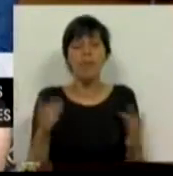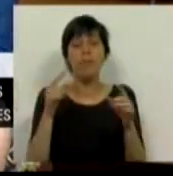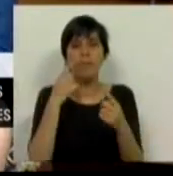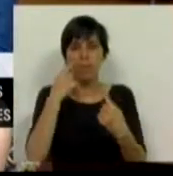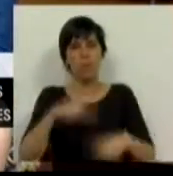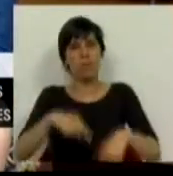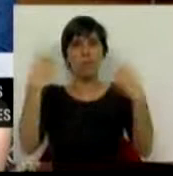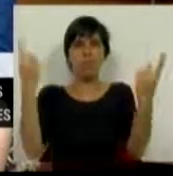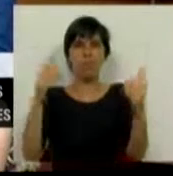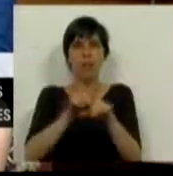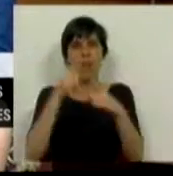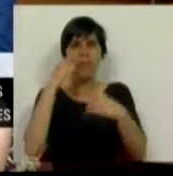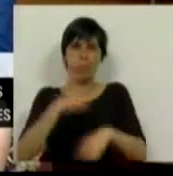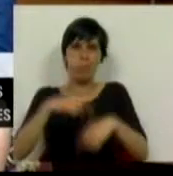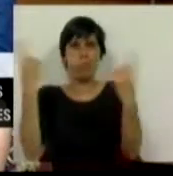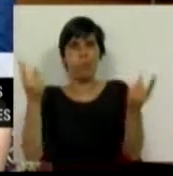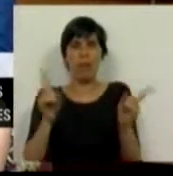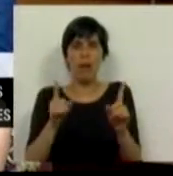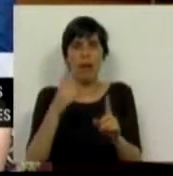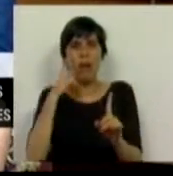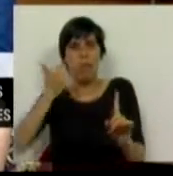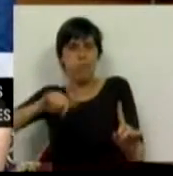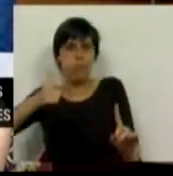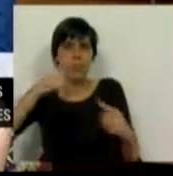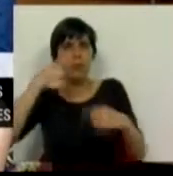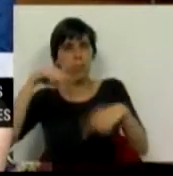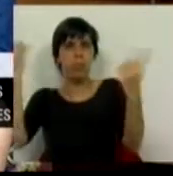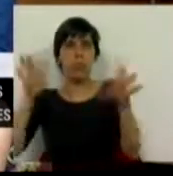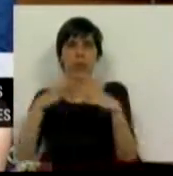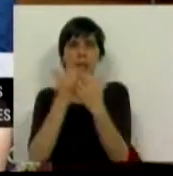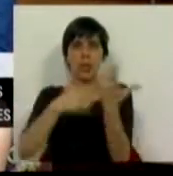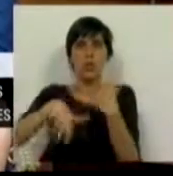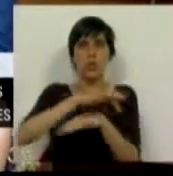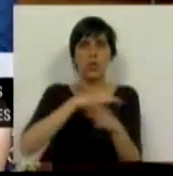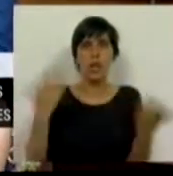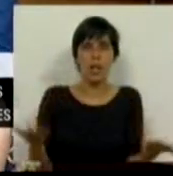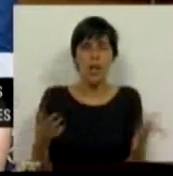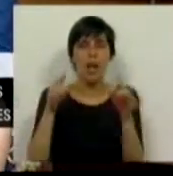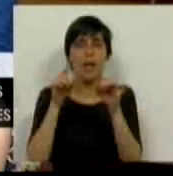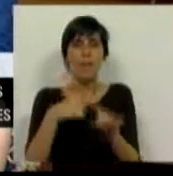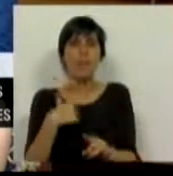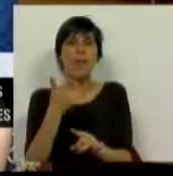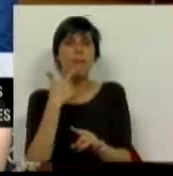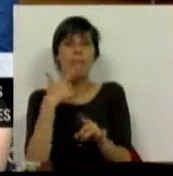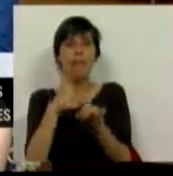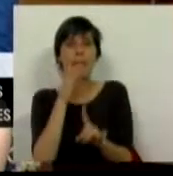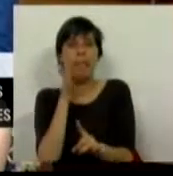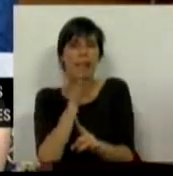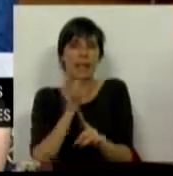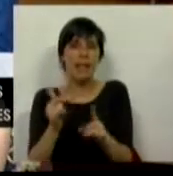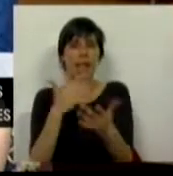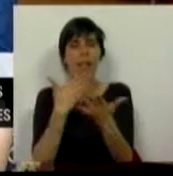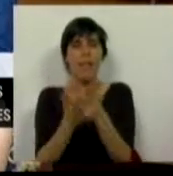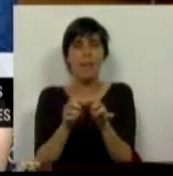expostos ao julgamento público da sociedade. Percebo esta tentação de